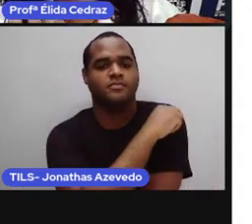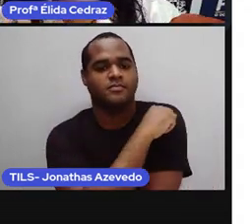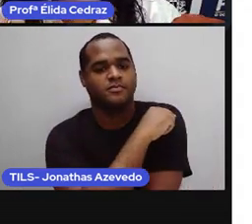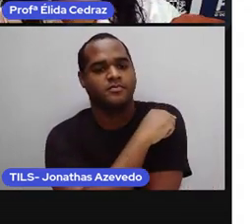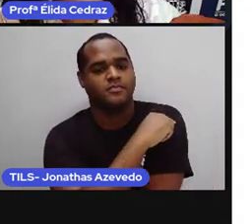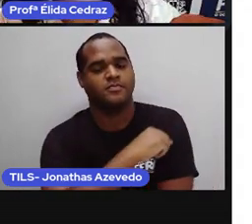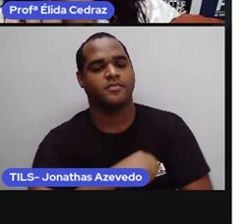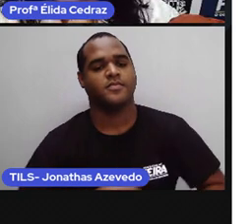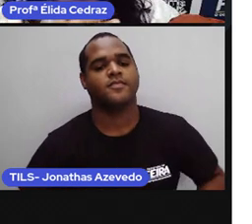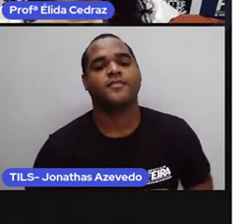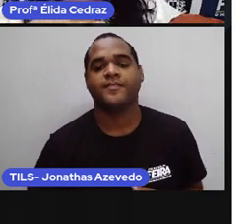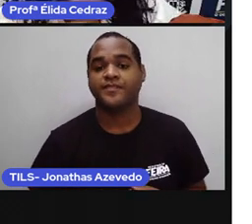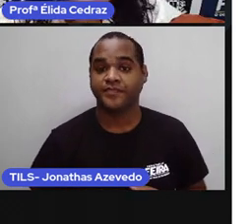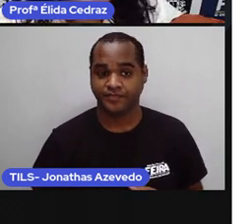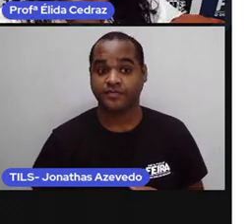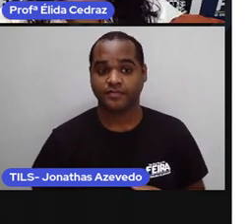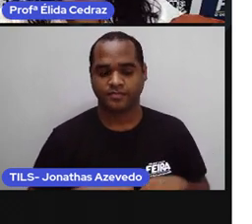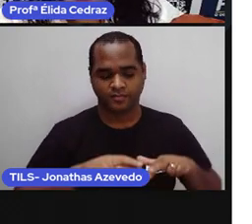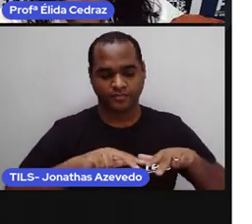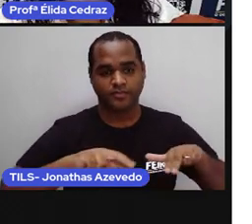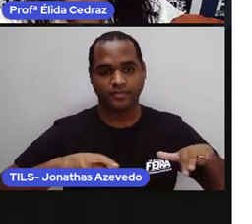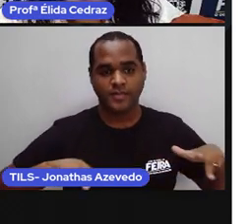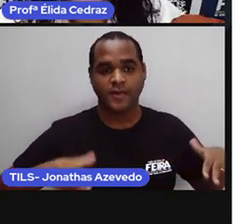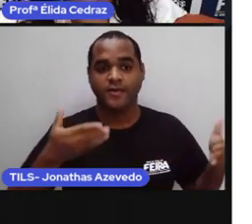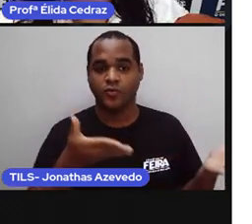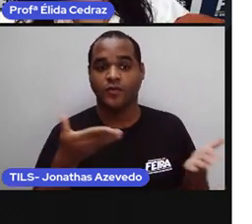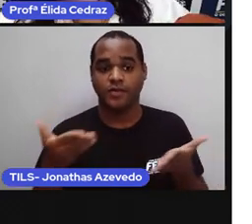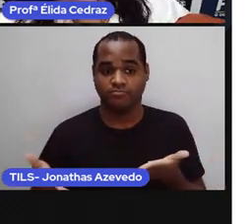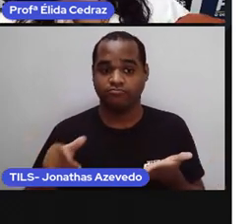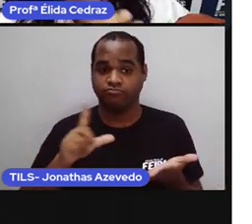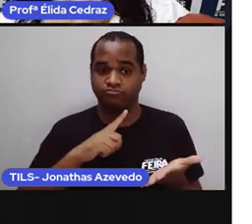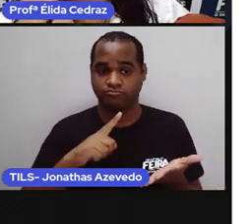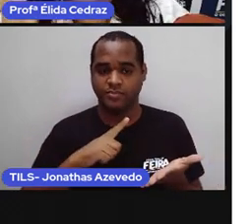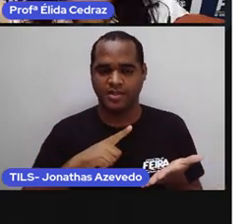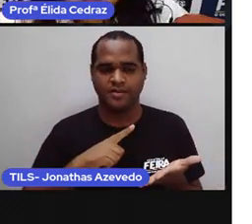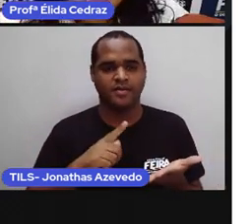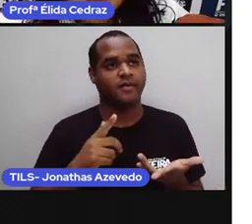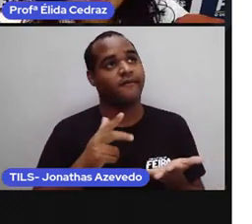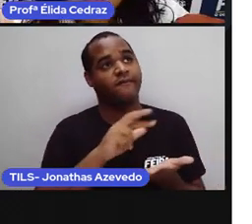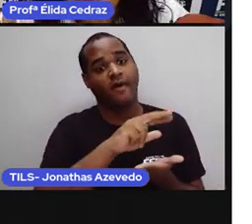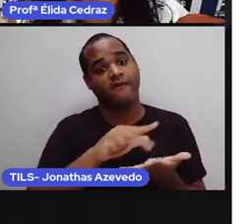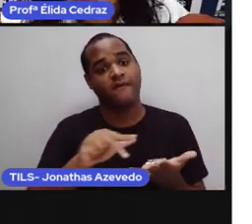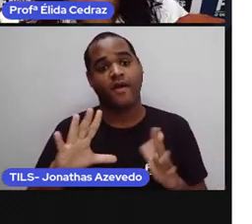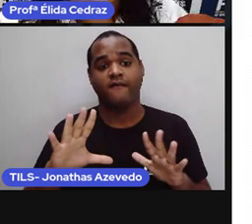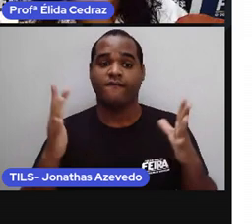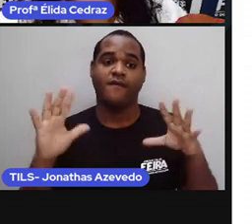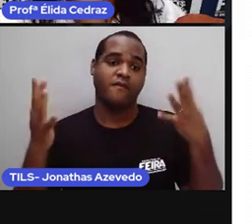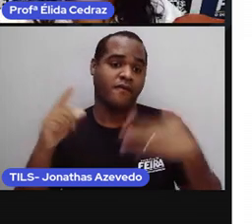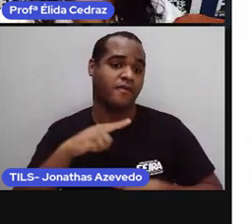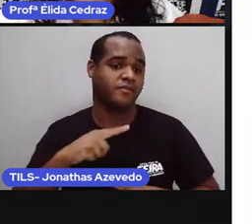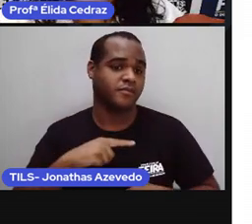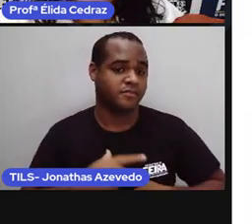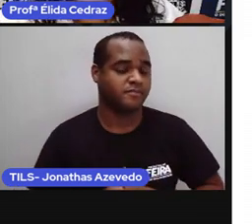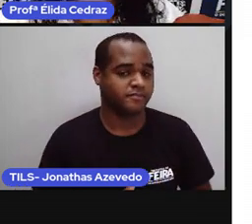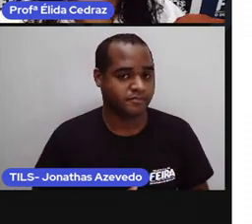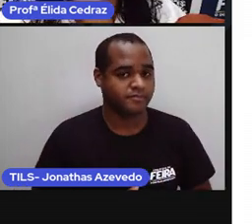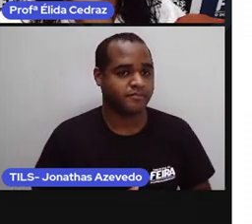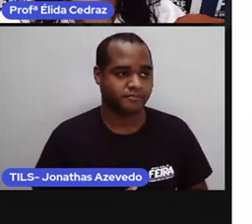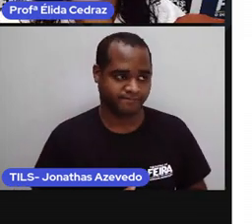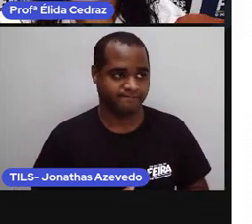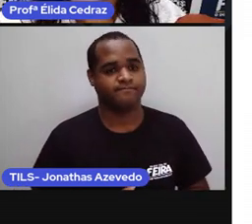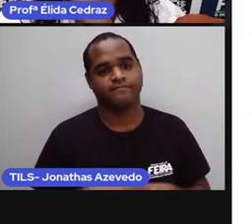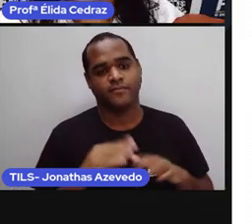Outra coisa. Existem vários tipos de convite, porque existem vários tipos de festa. Nós temos